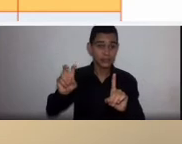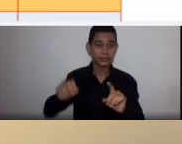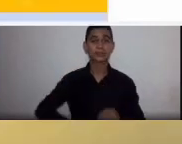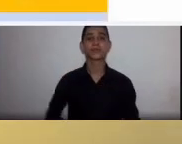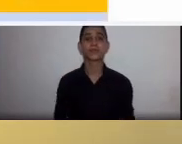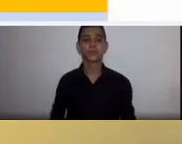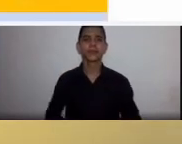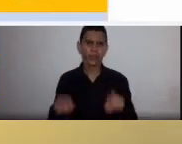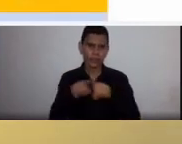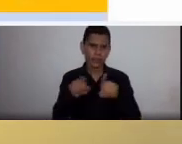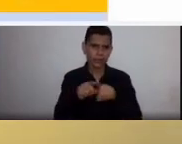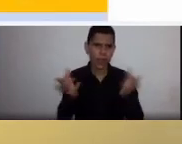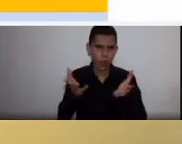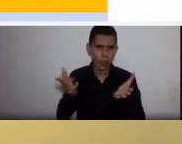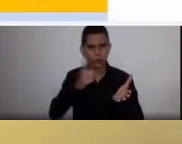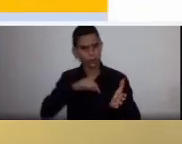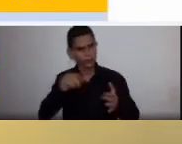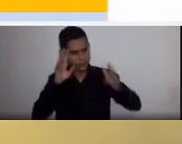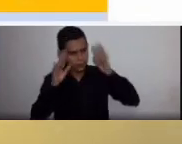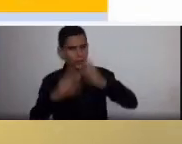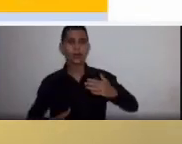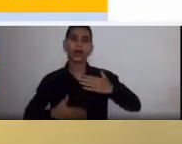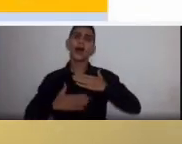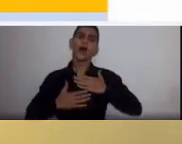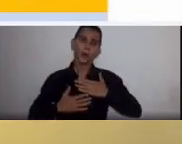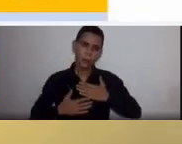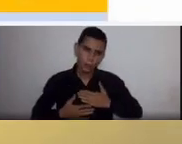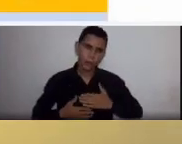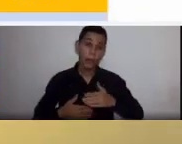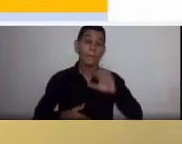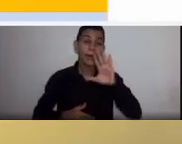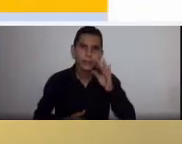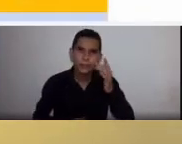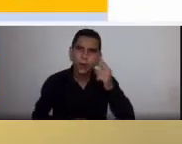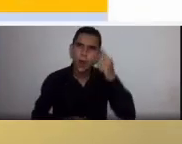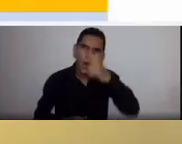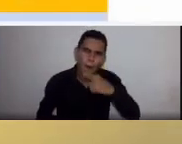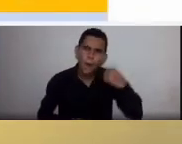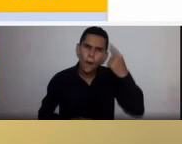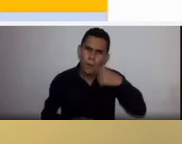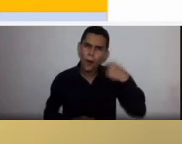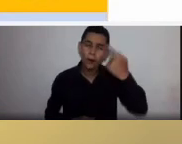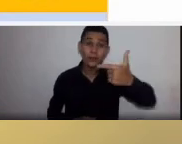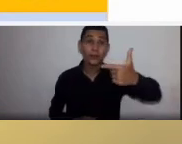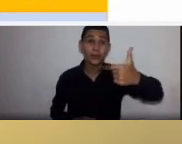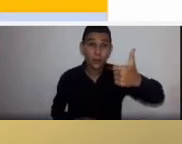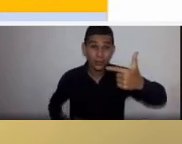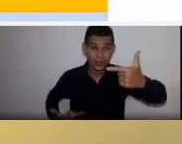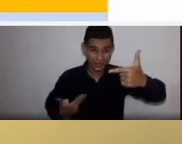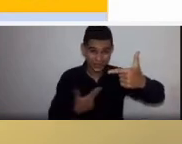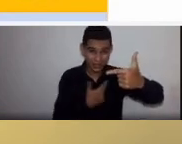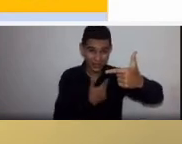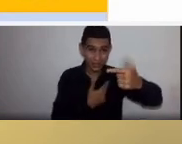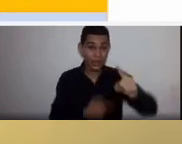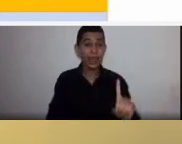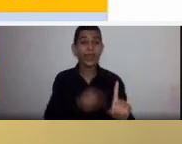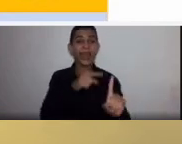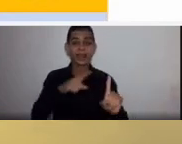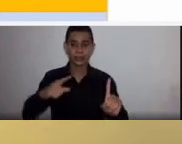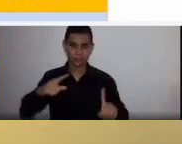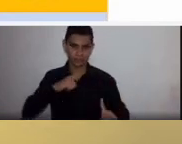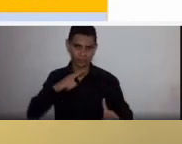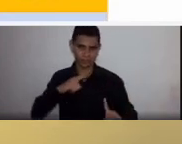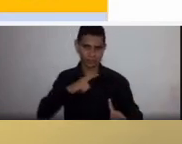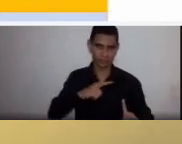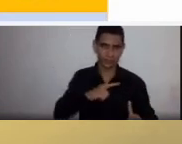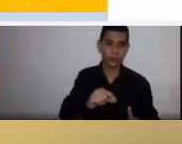relativamente tranquilo. Só que, 12 horas depois do procedimento, ela permanecia com um dreno, colocado no